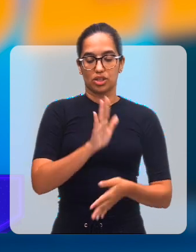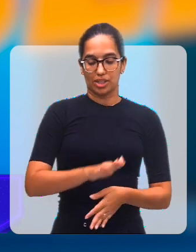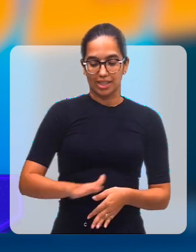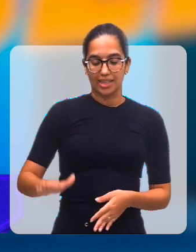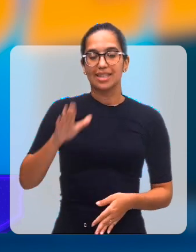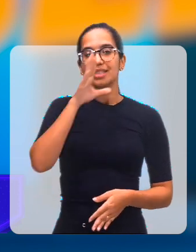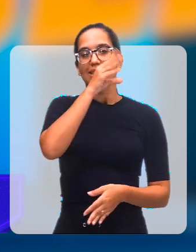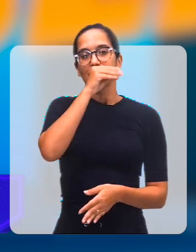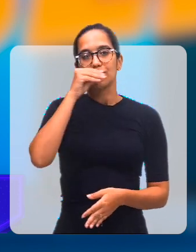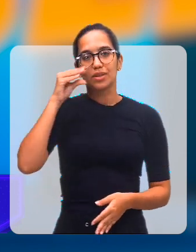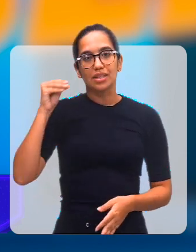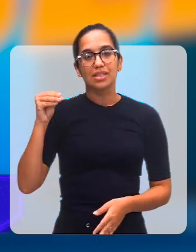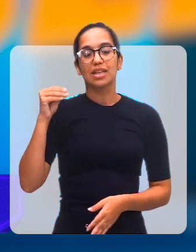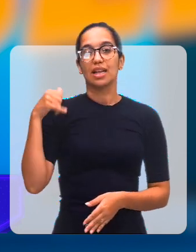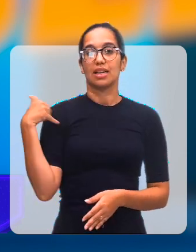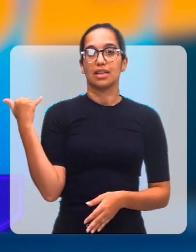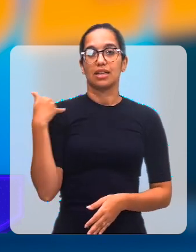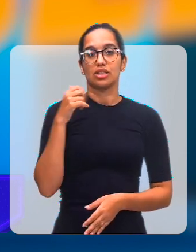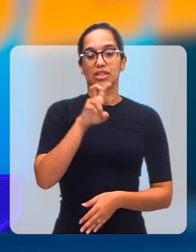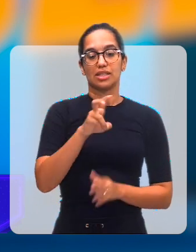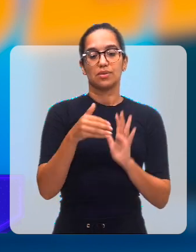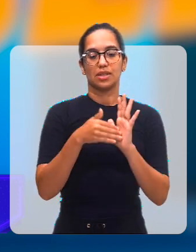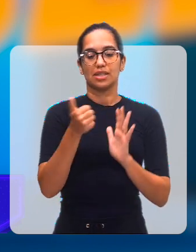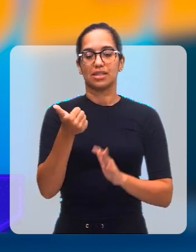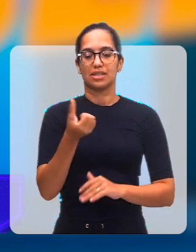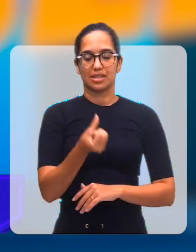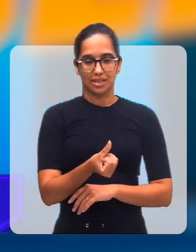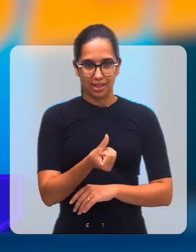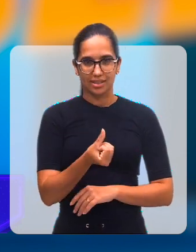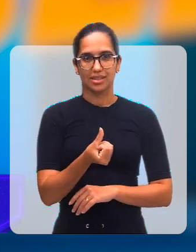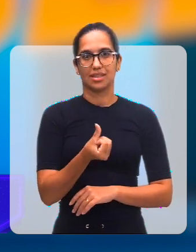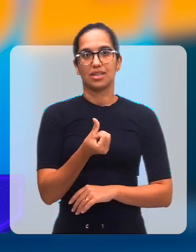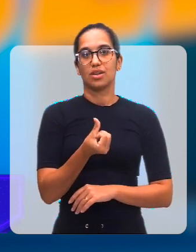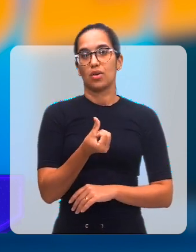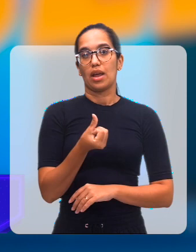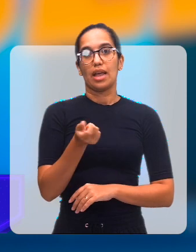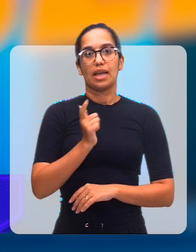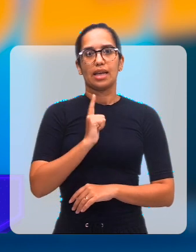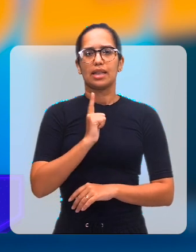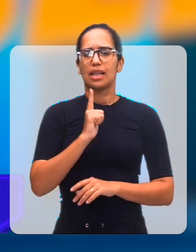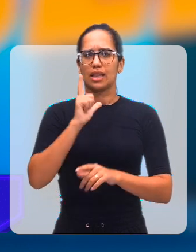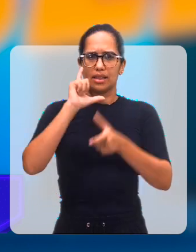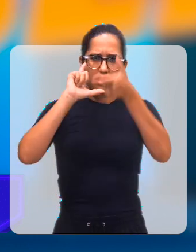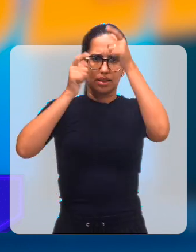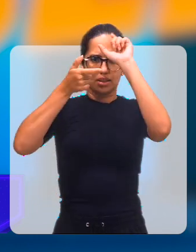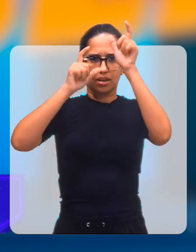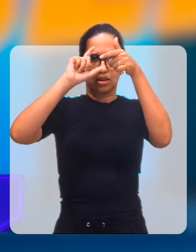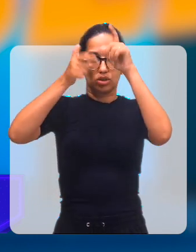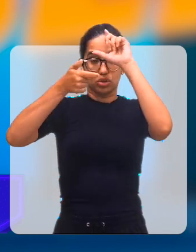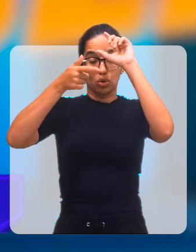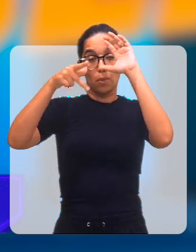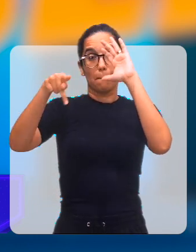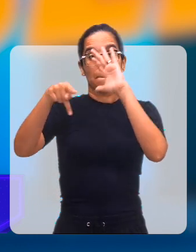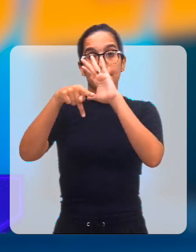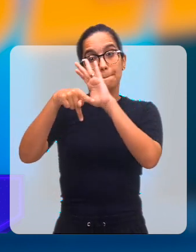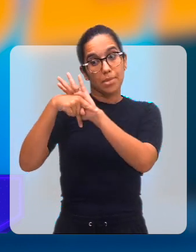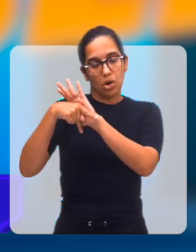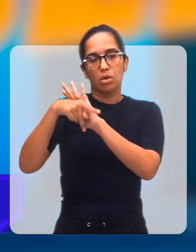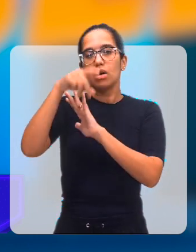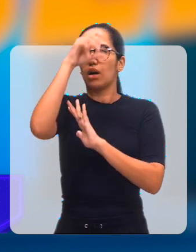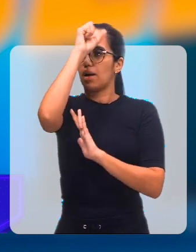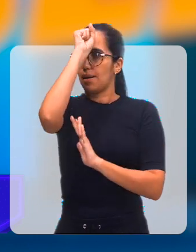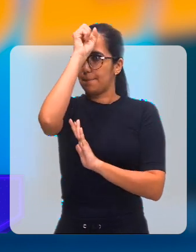atendimento de crianças e adolescentes na faixa etária de 5 a 16 anos e que apresentam algum transtorno